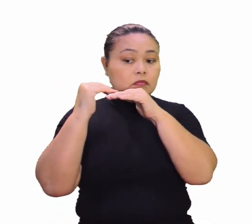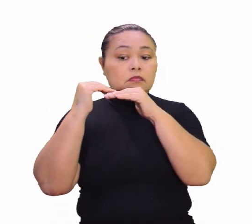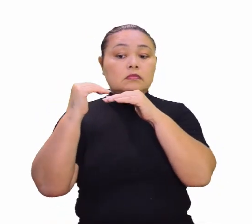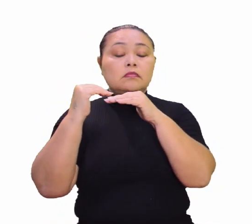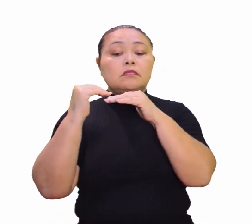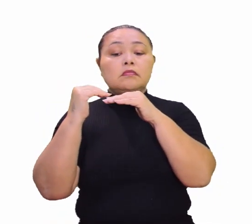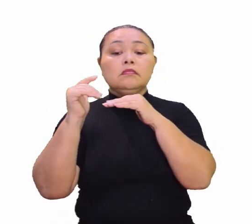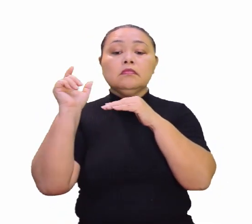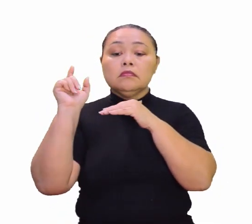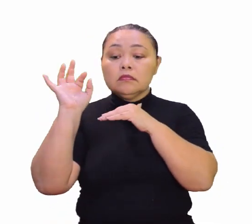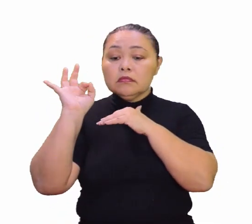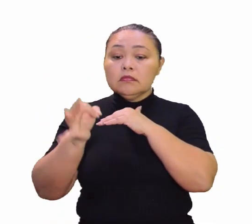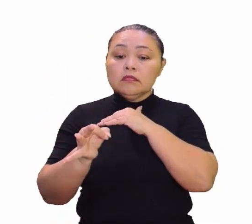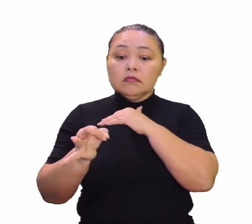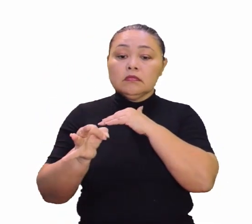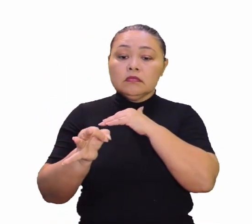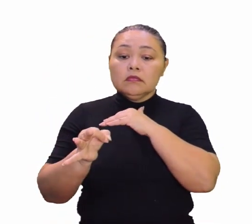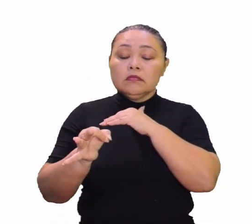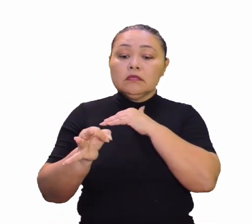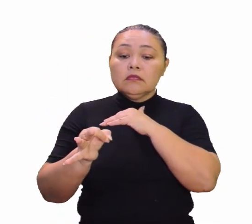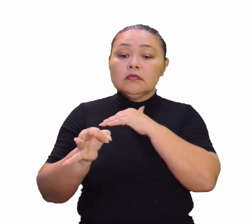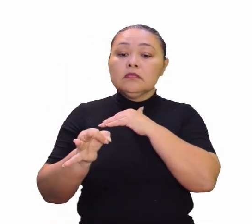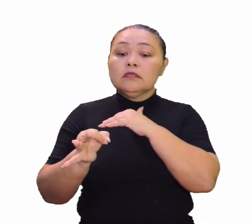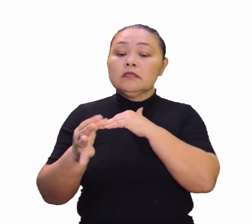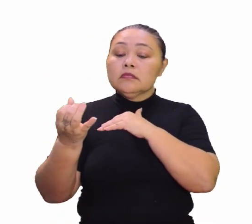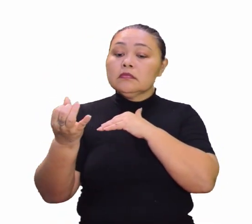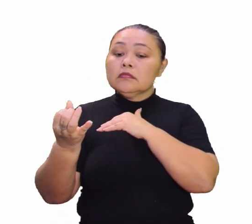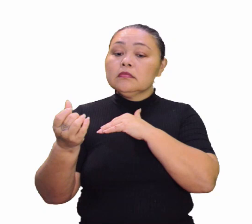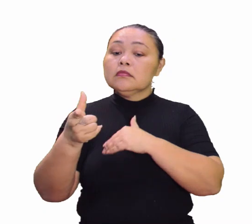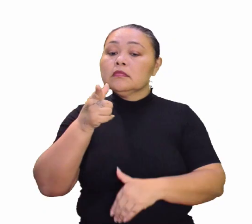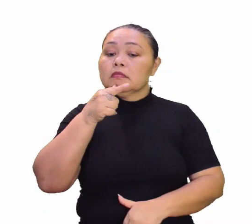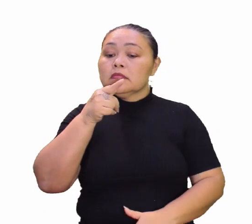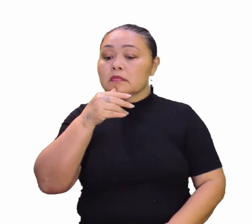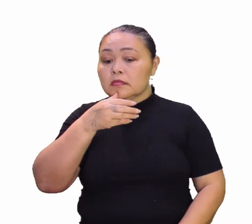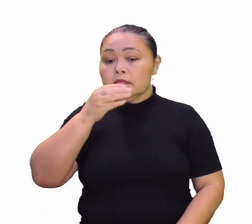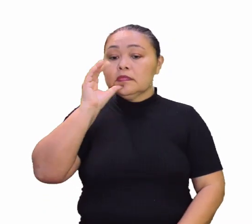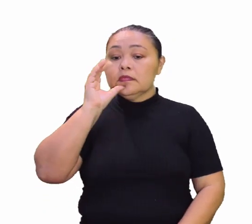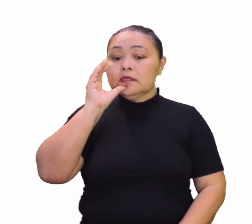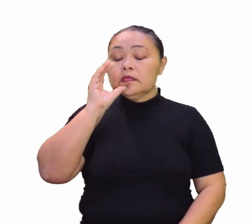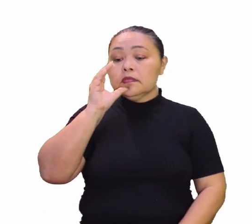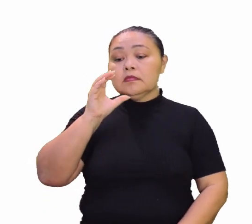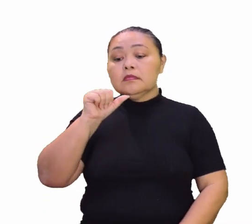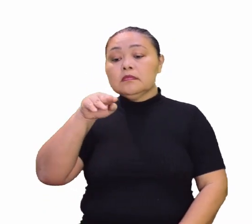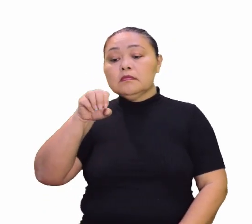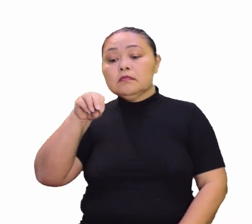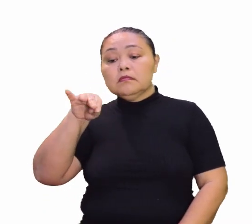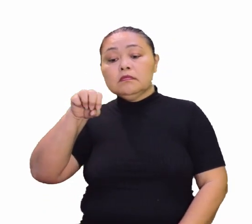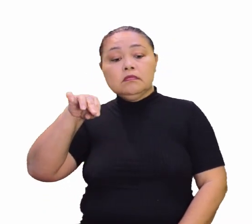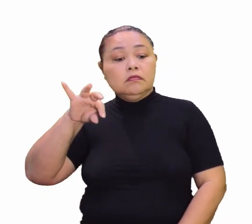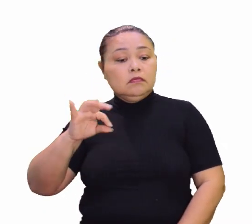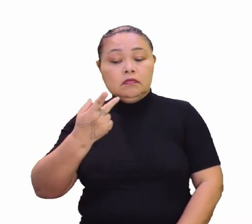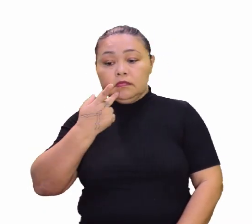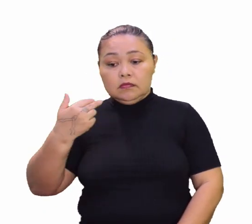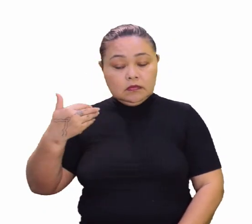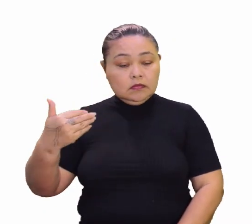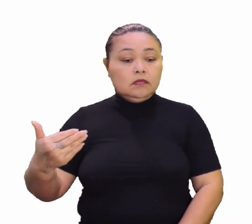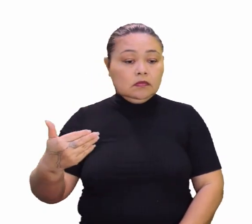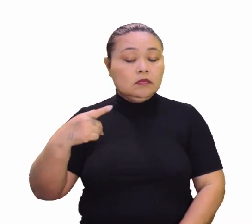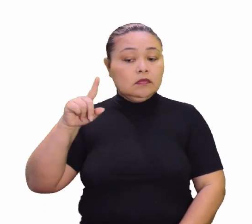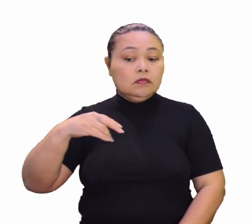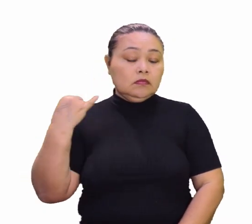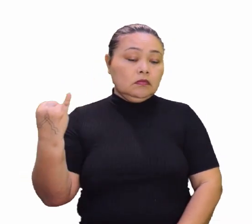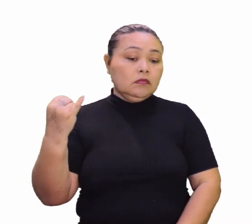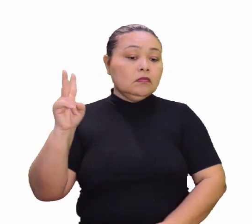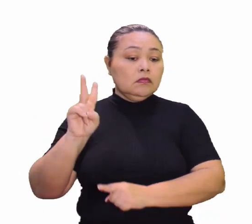igual. Certo. E seis, água potável e saneamento. Isso, falamos agora há pouco a